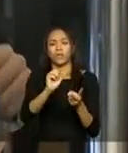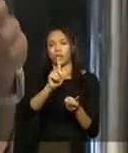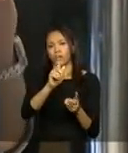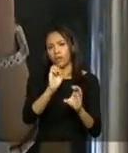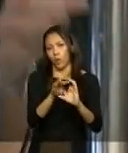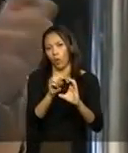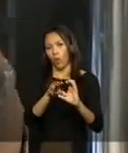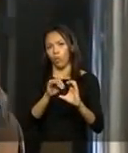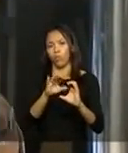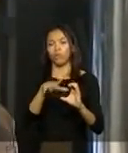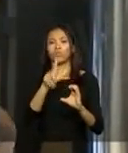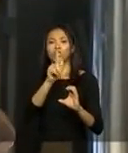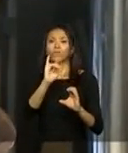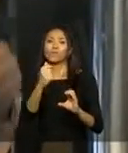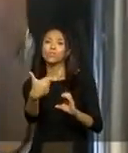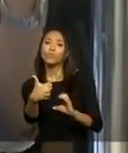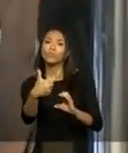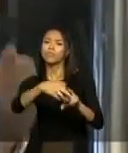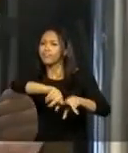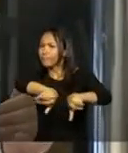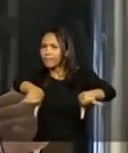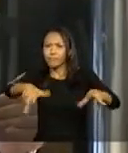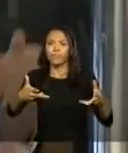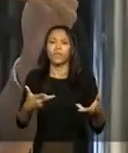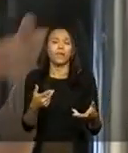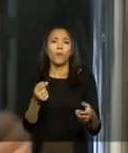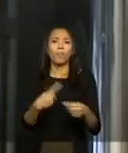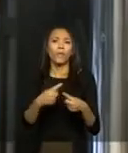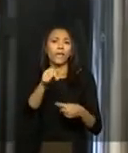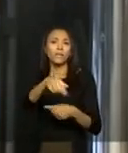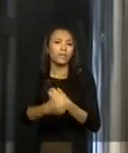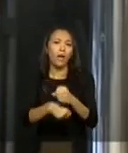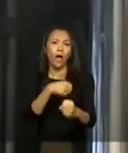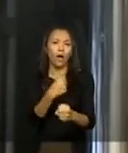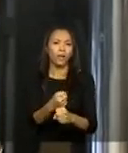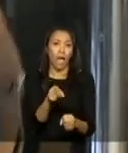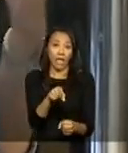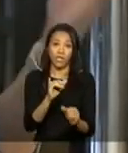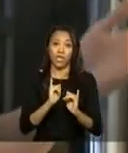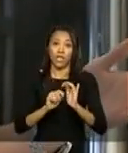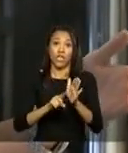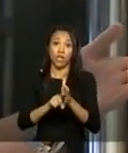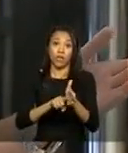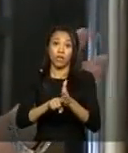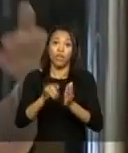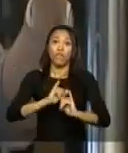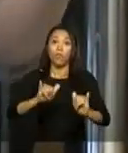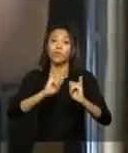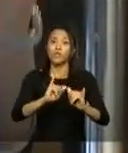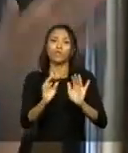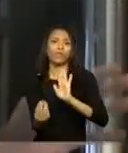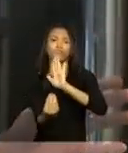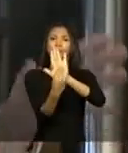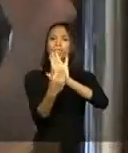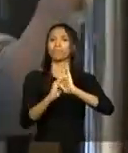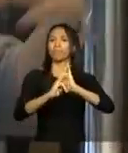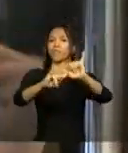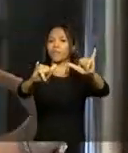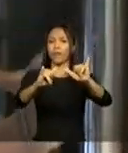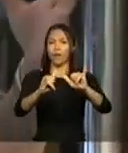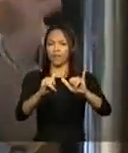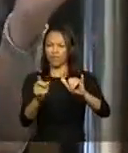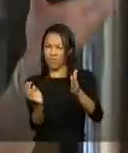sites. Por que que nesse ano esse ranking não apareceu assim? Foi encontrada alguma inconsistência ou foi só para poder